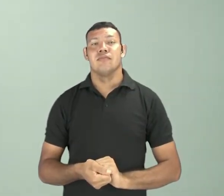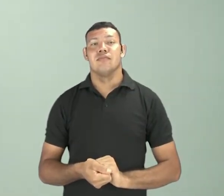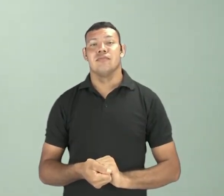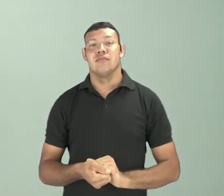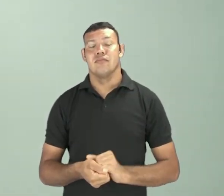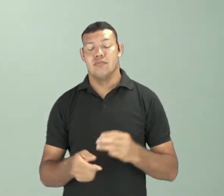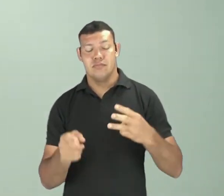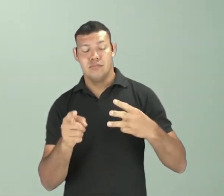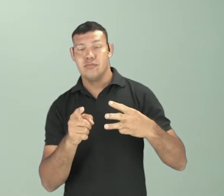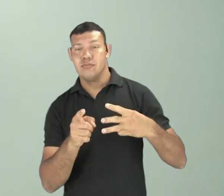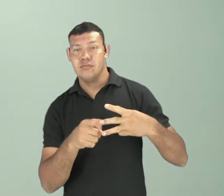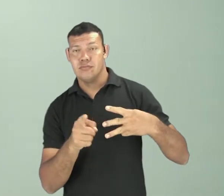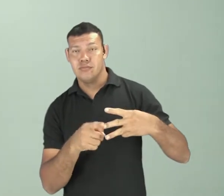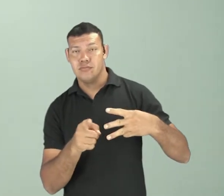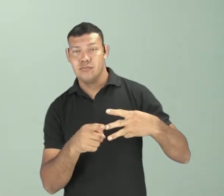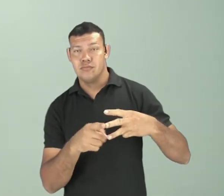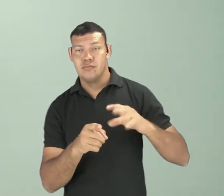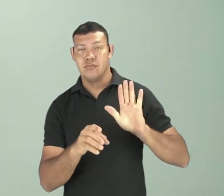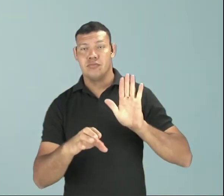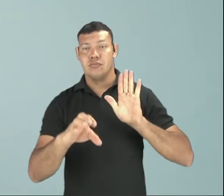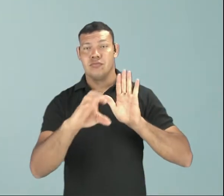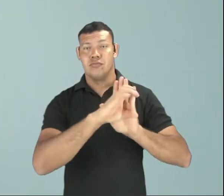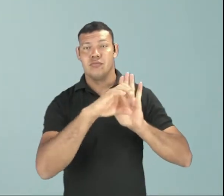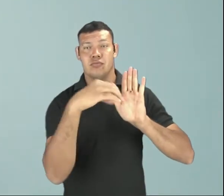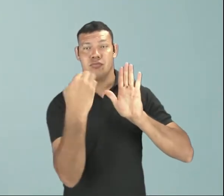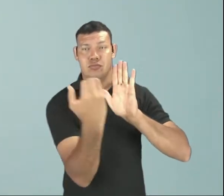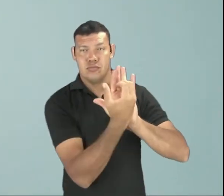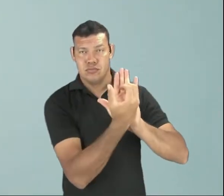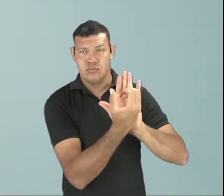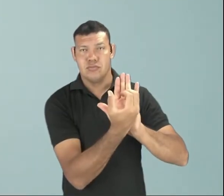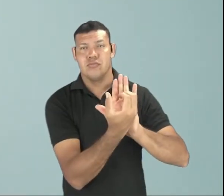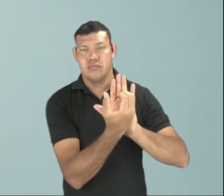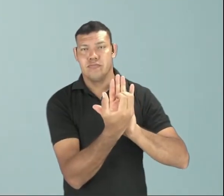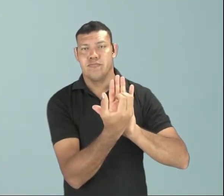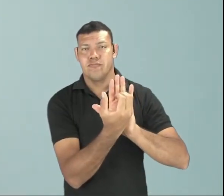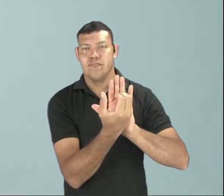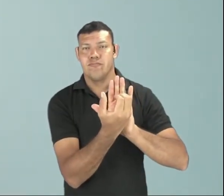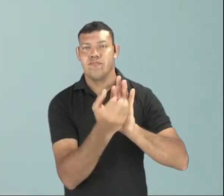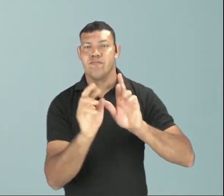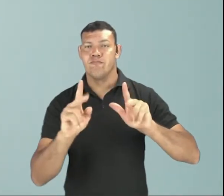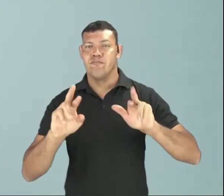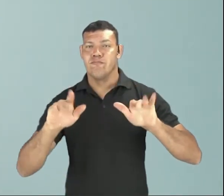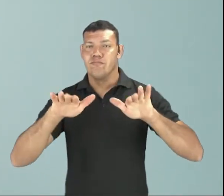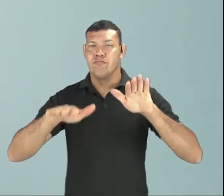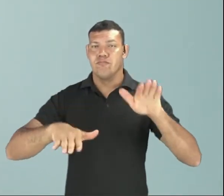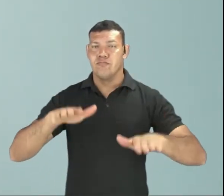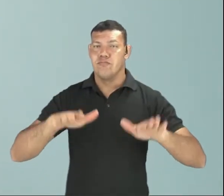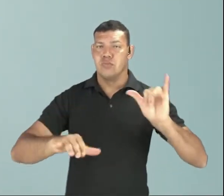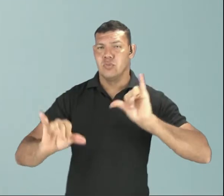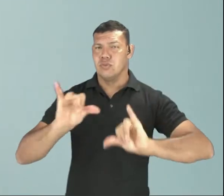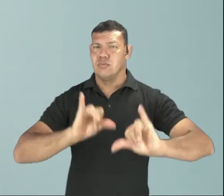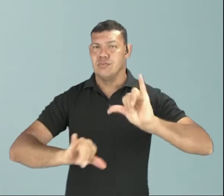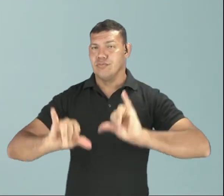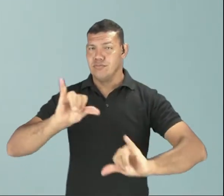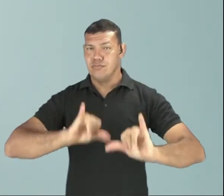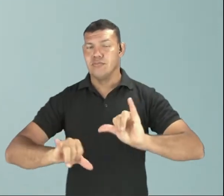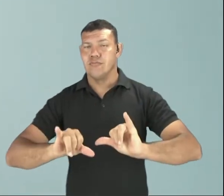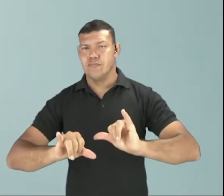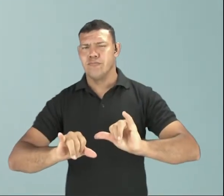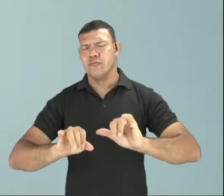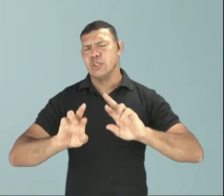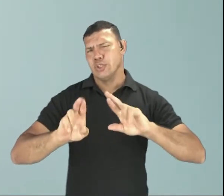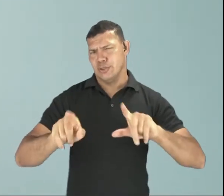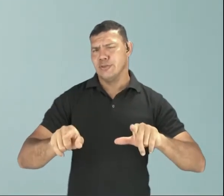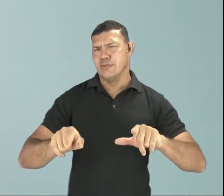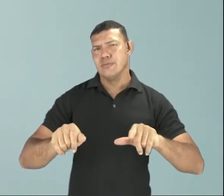processo de convecção que tem a ver com a diferença de densidade que tem a substância e através dessa diferença